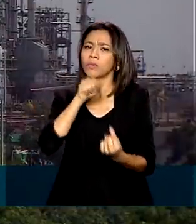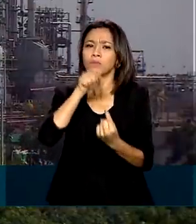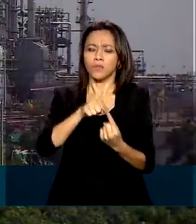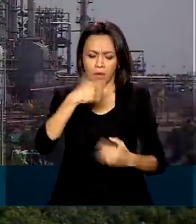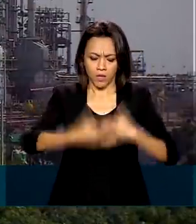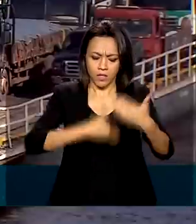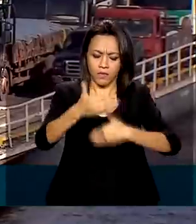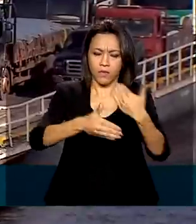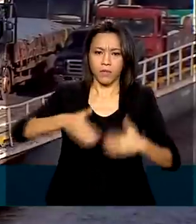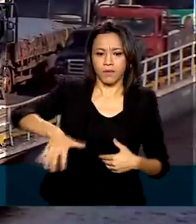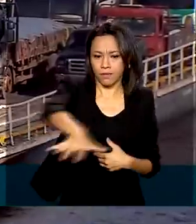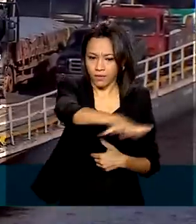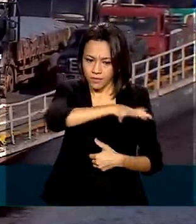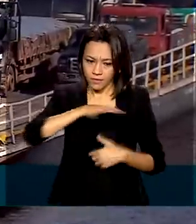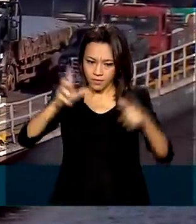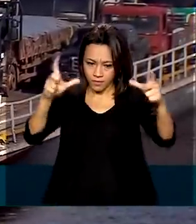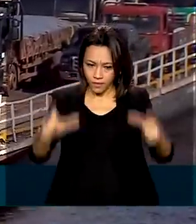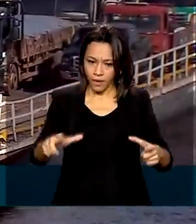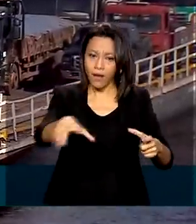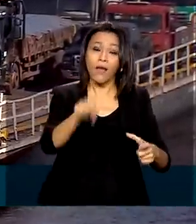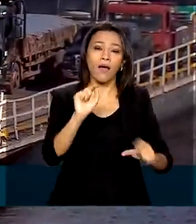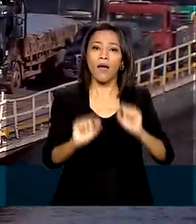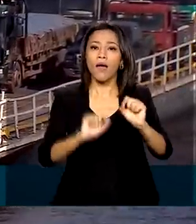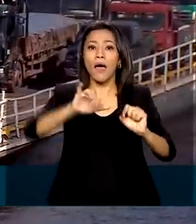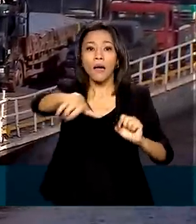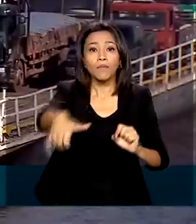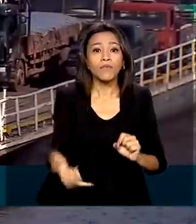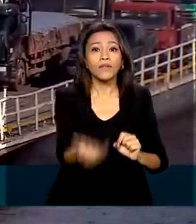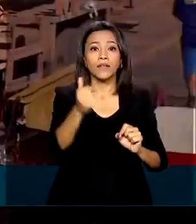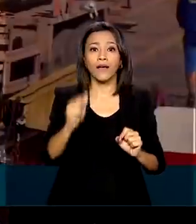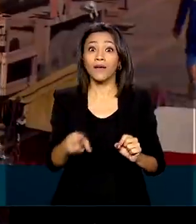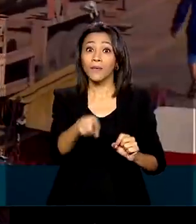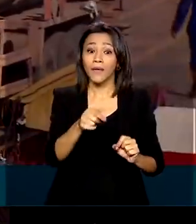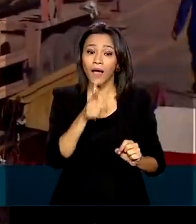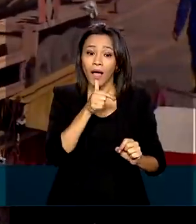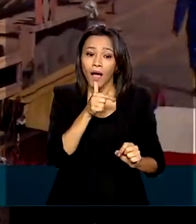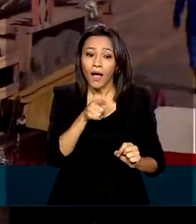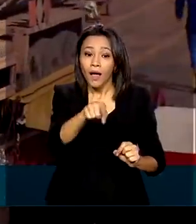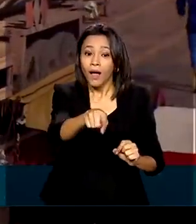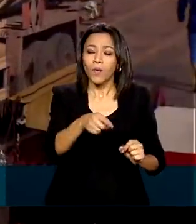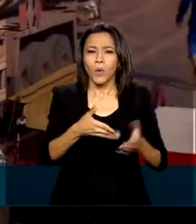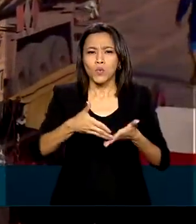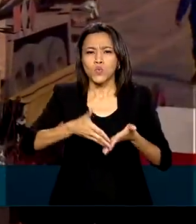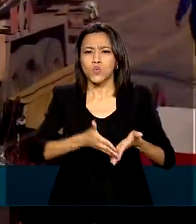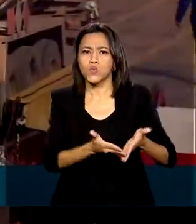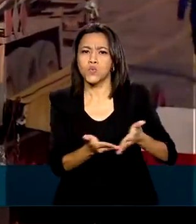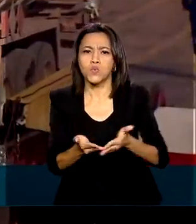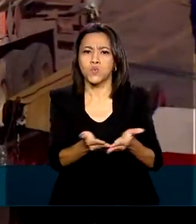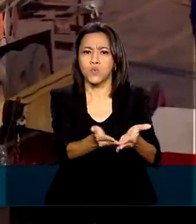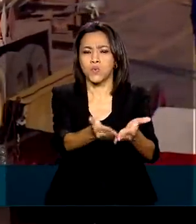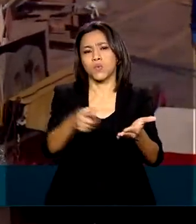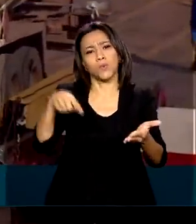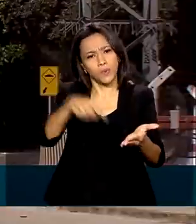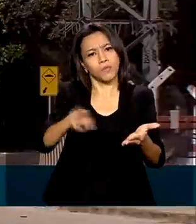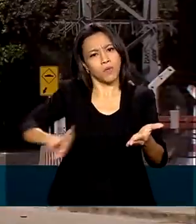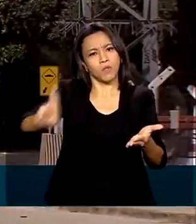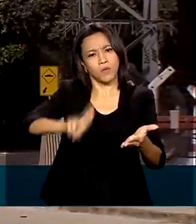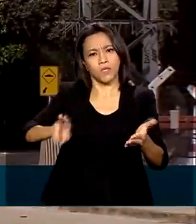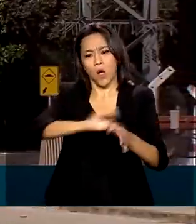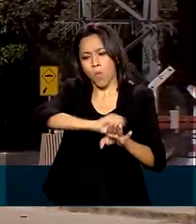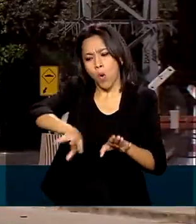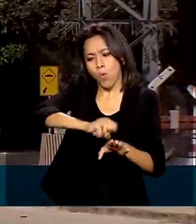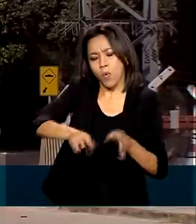sustentável da região, está o melhor aproveitamento da rede hidrográfica, permitindo que a produção seja escoada pelos rios.